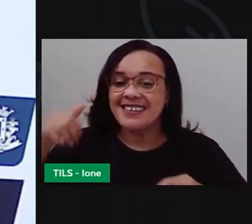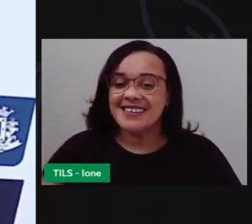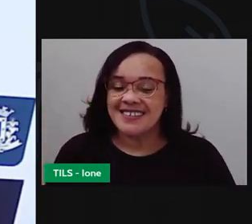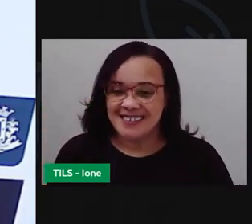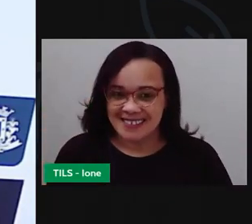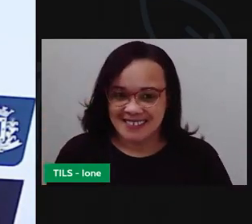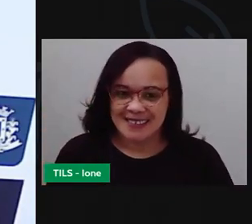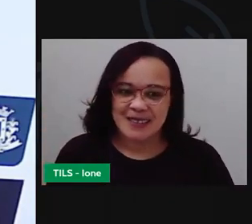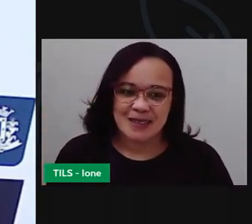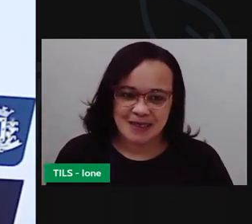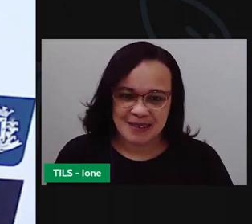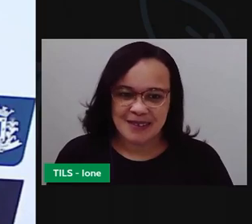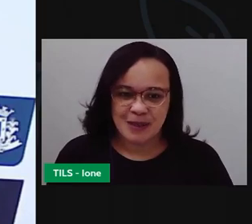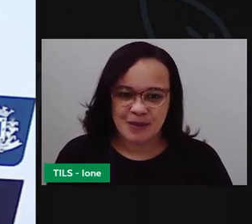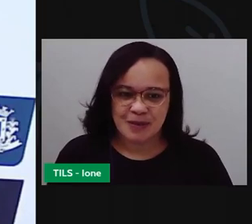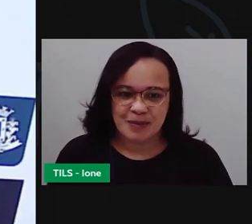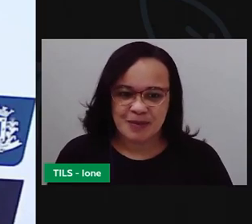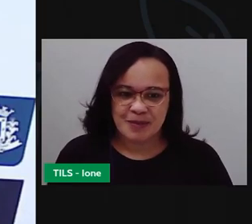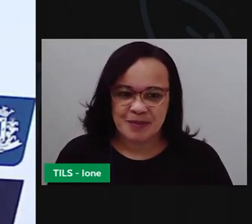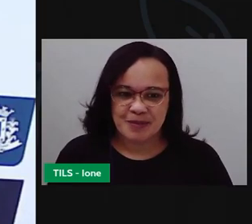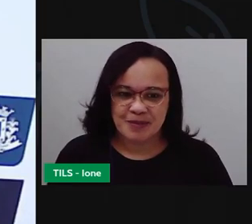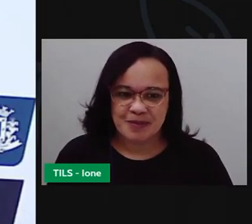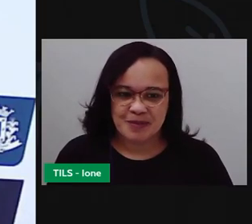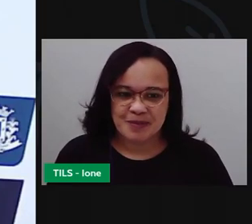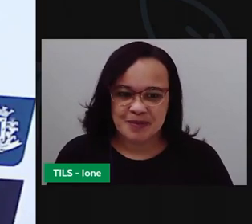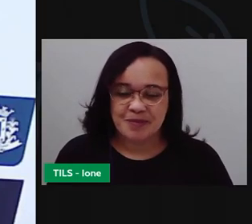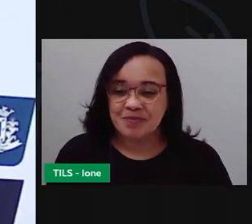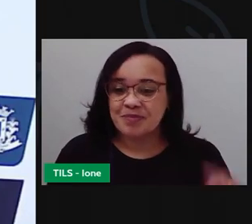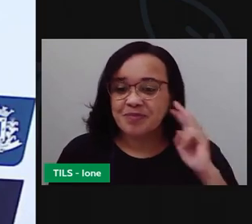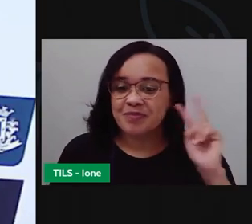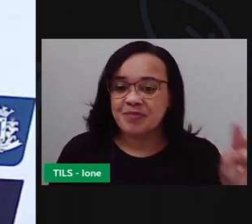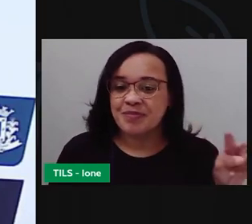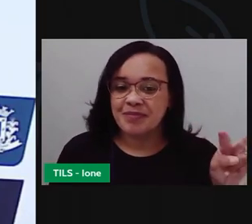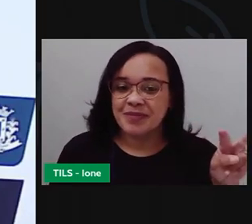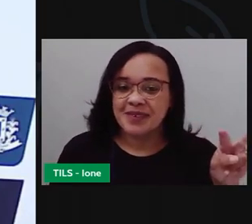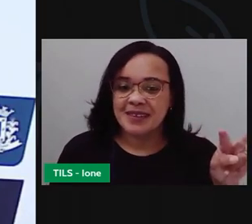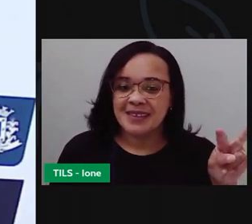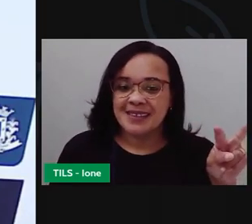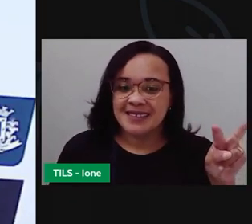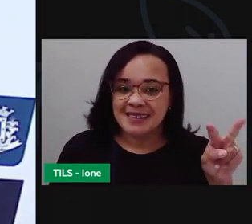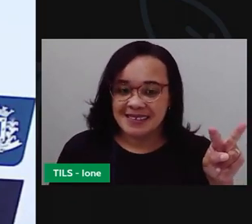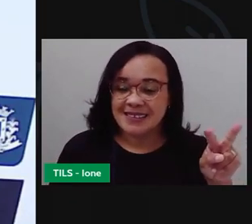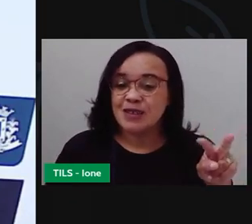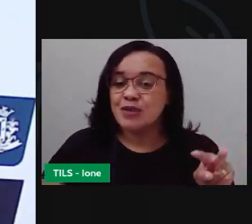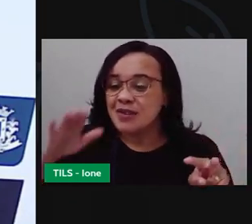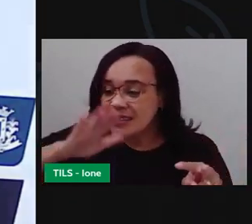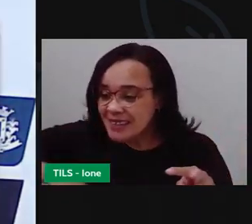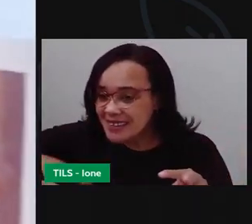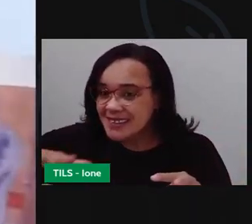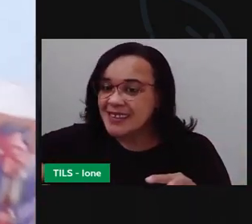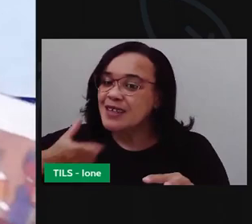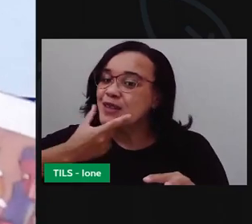E aí, vimos que quem chamou foi essa criança aqui, ó.